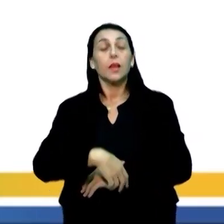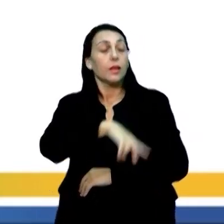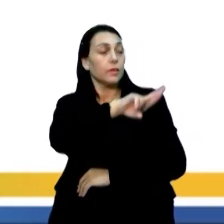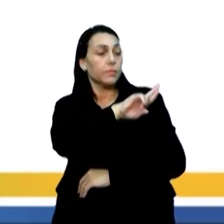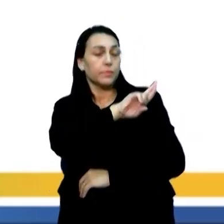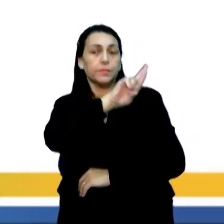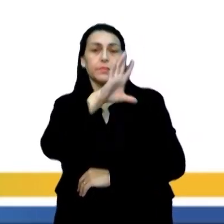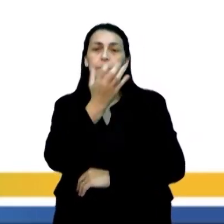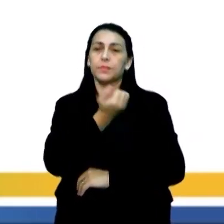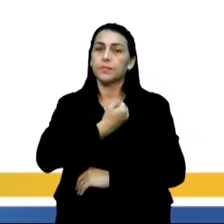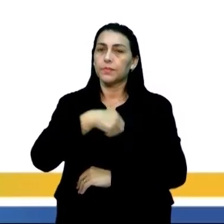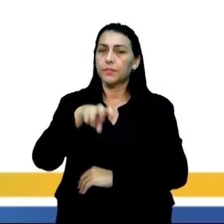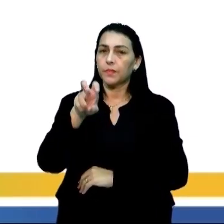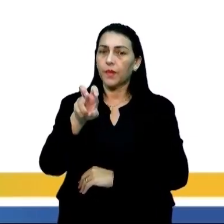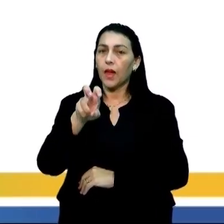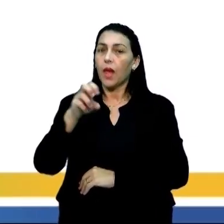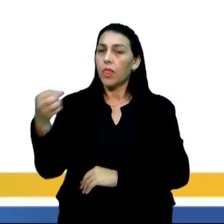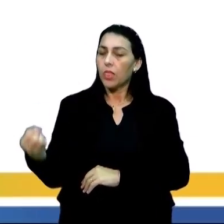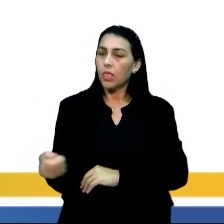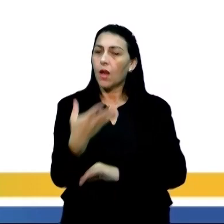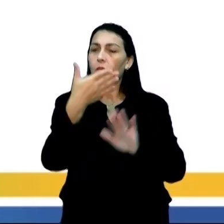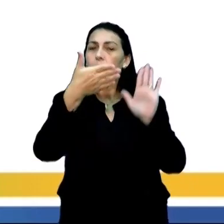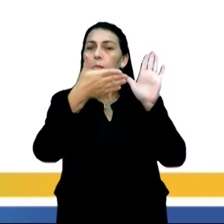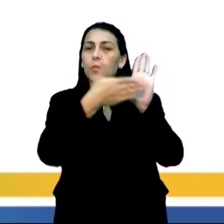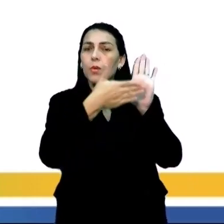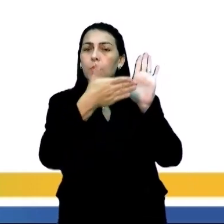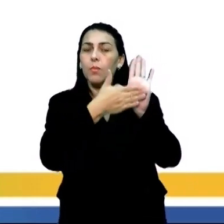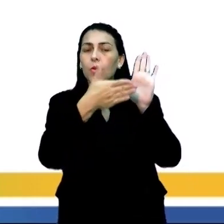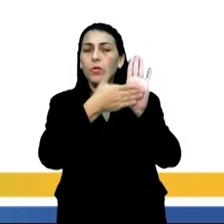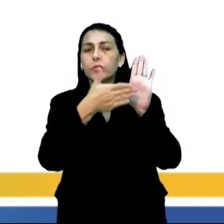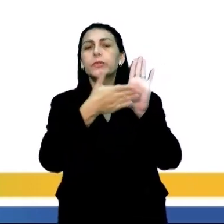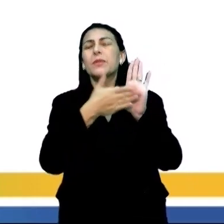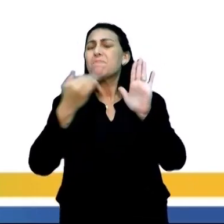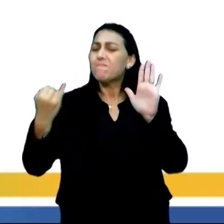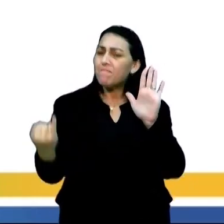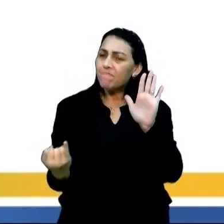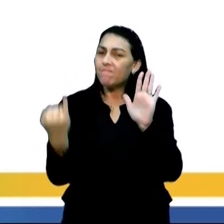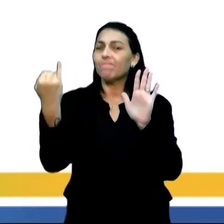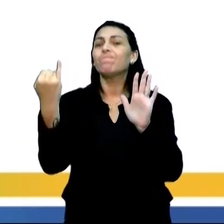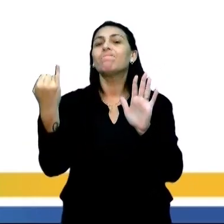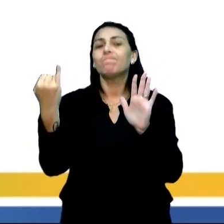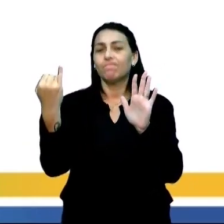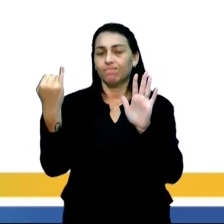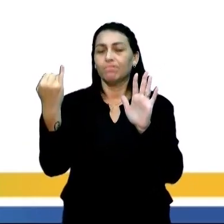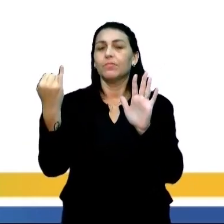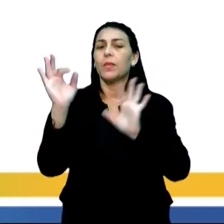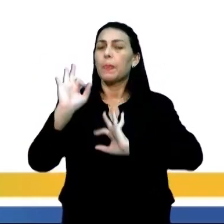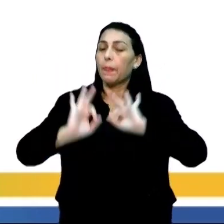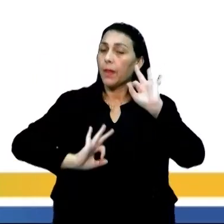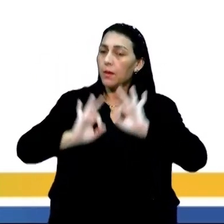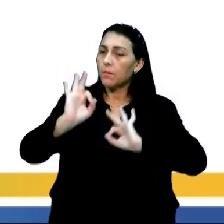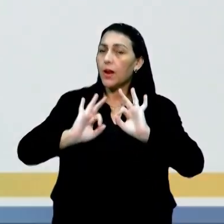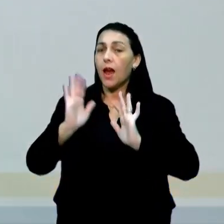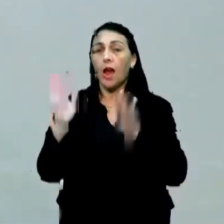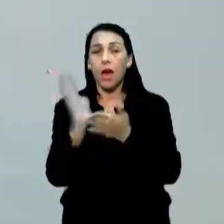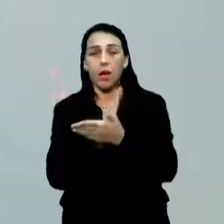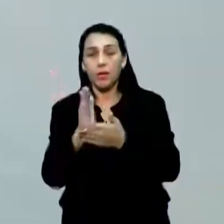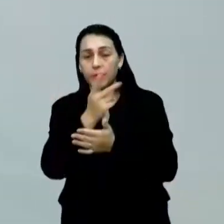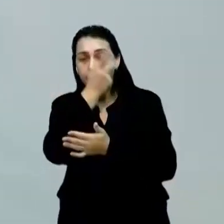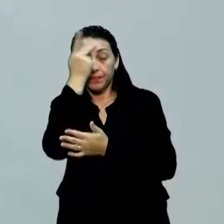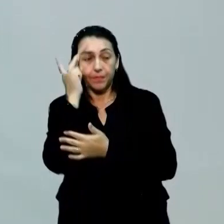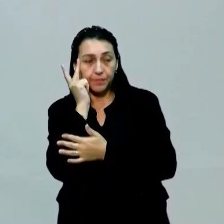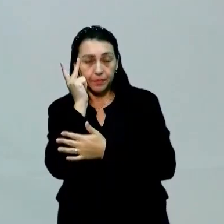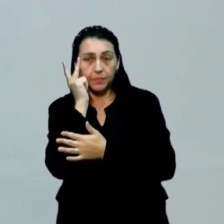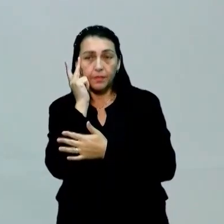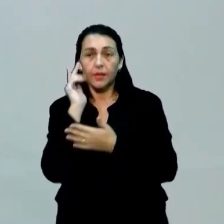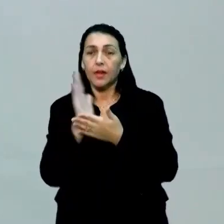Competência número cinco, que é uma competência muito importante, muito válida. E aí algumas pessoas, elas